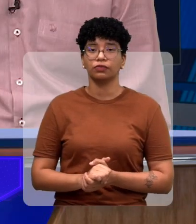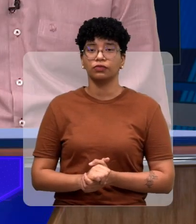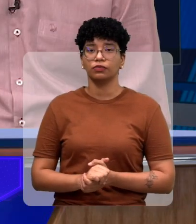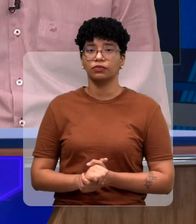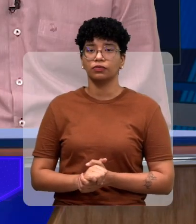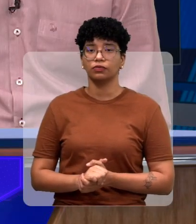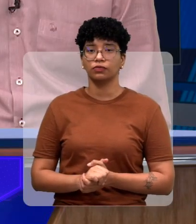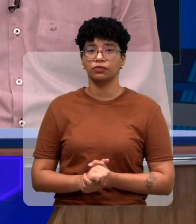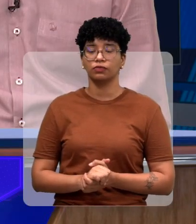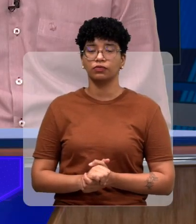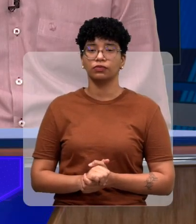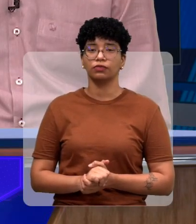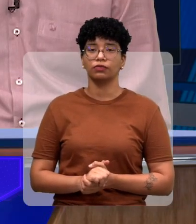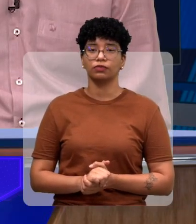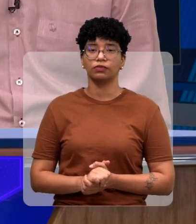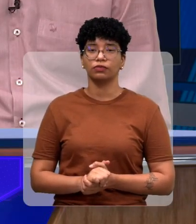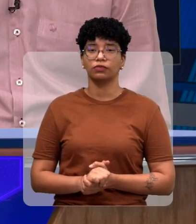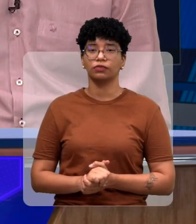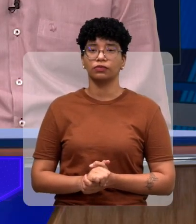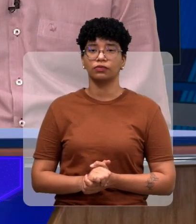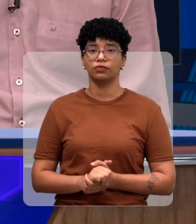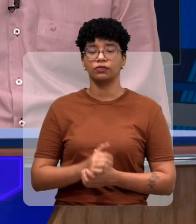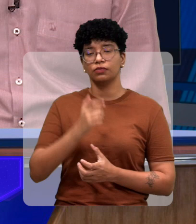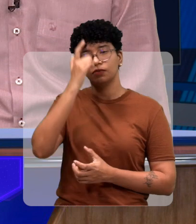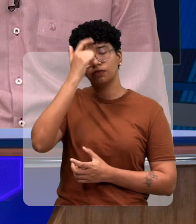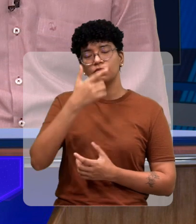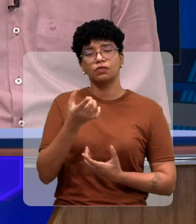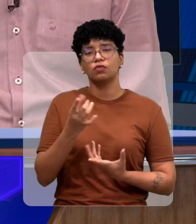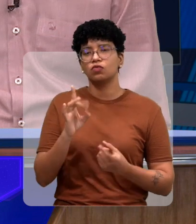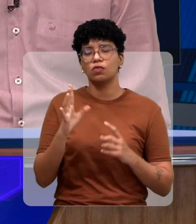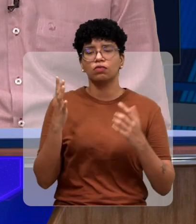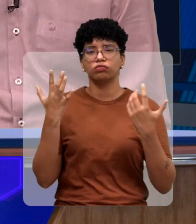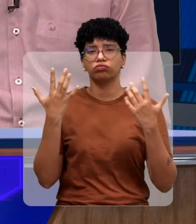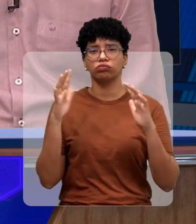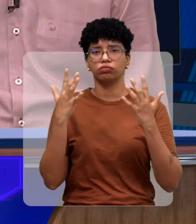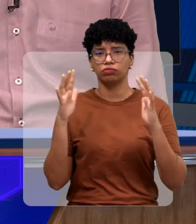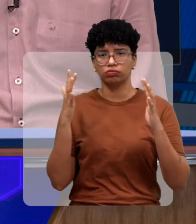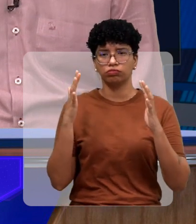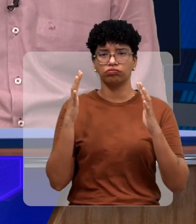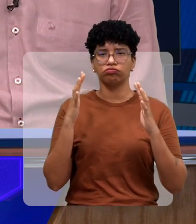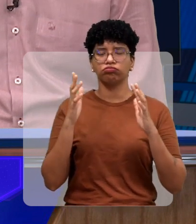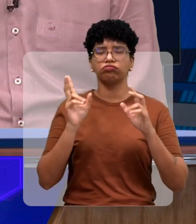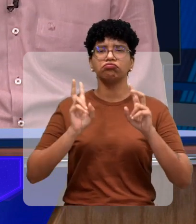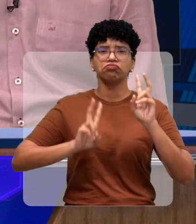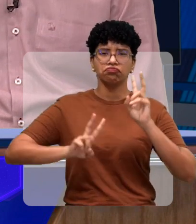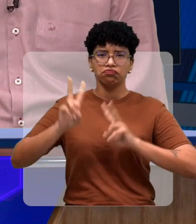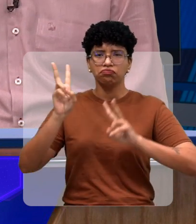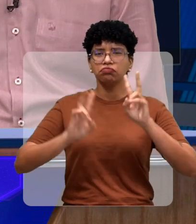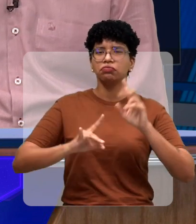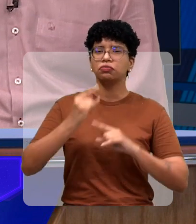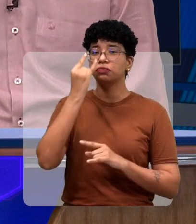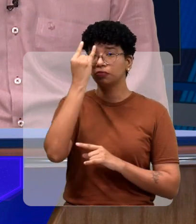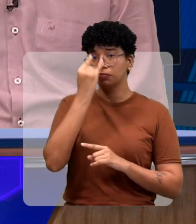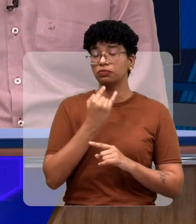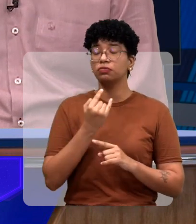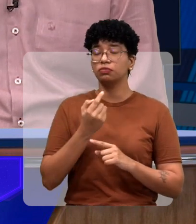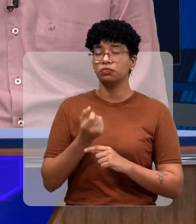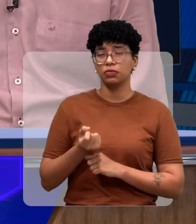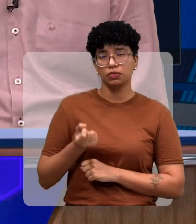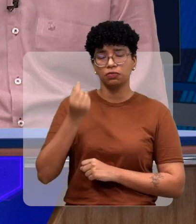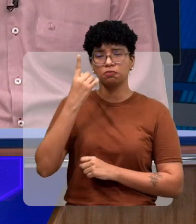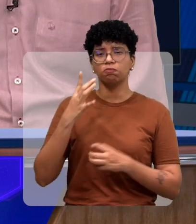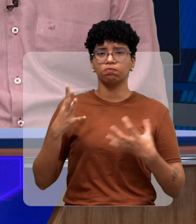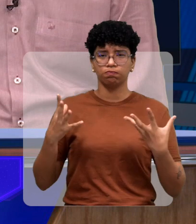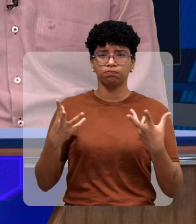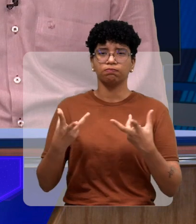de junho então a gente eu só quero parabenizar a Folia de Cego é uma atitude